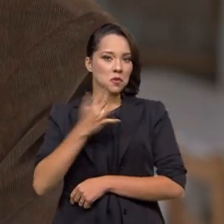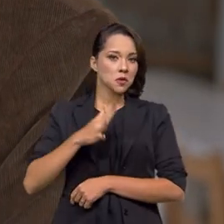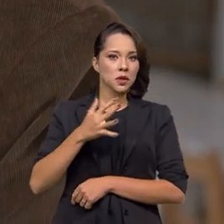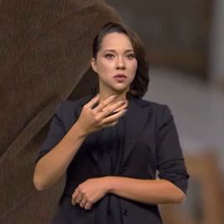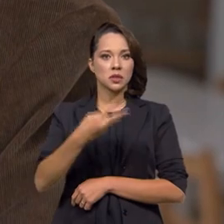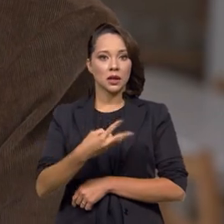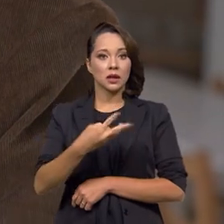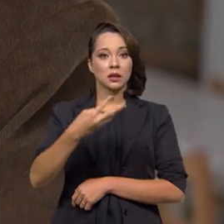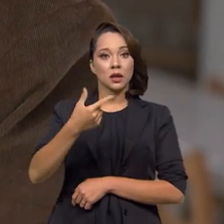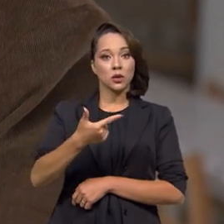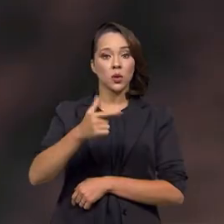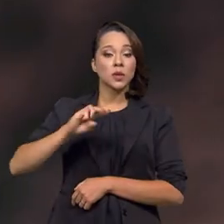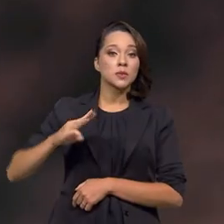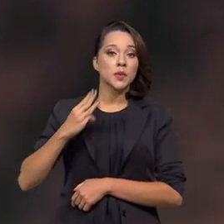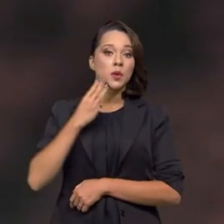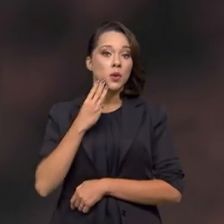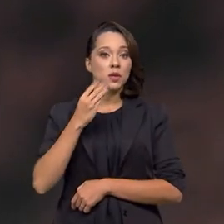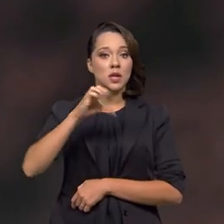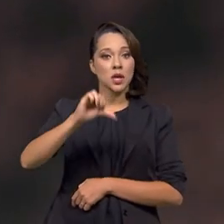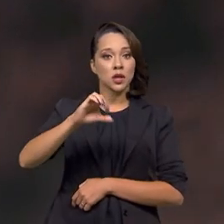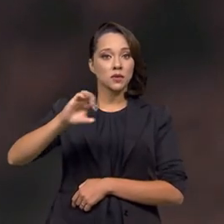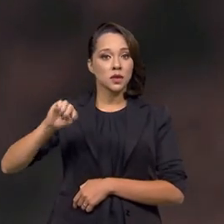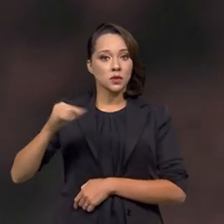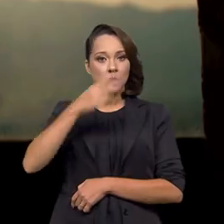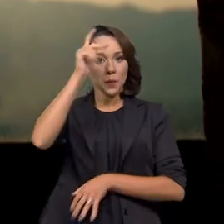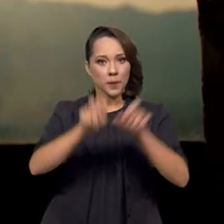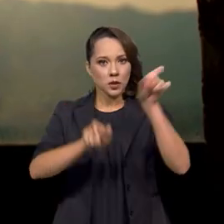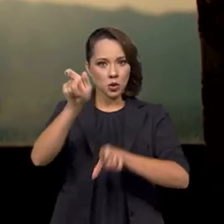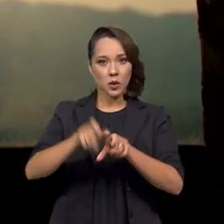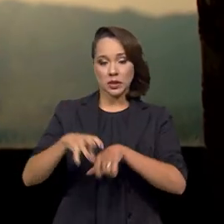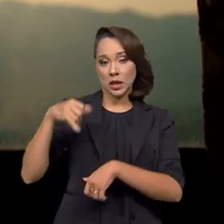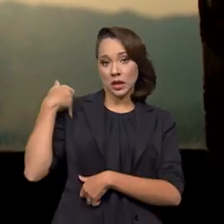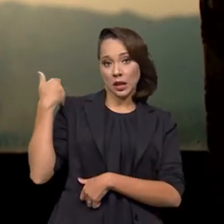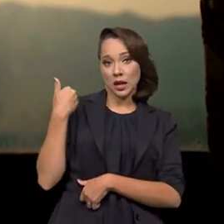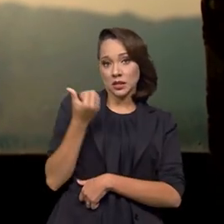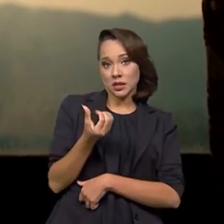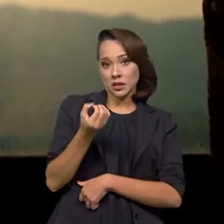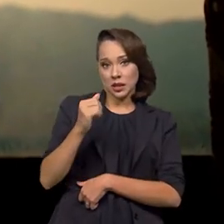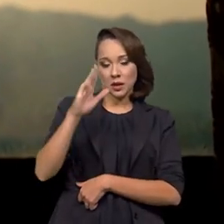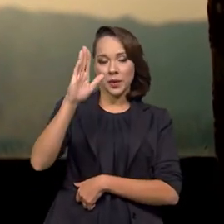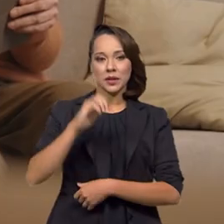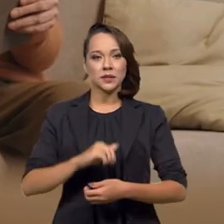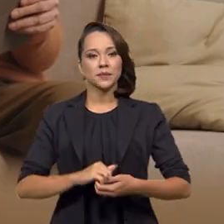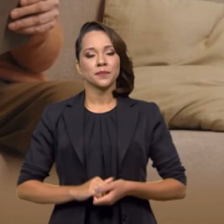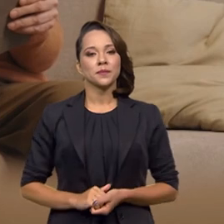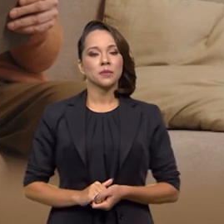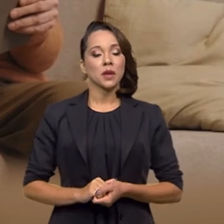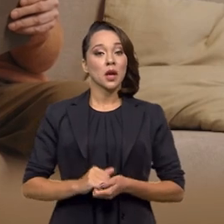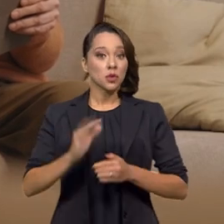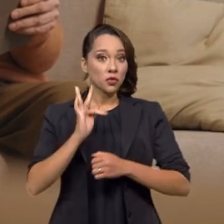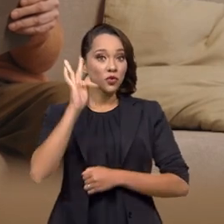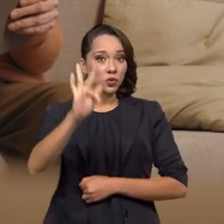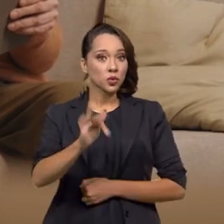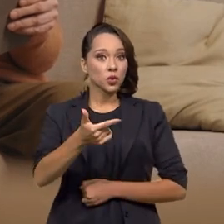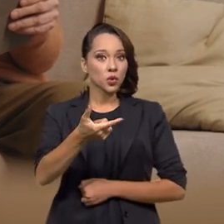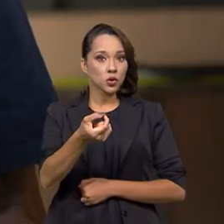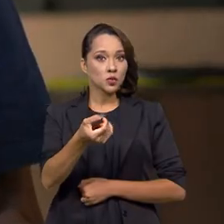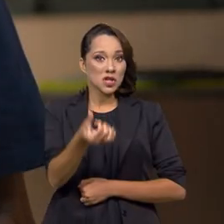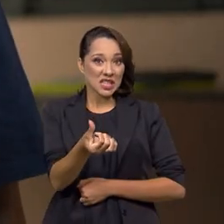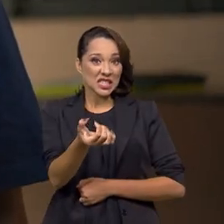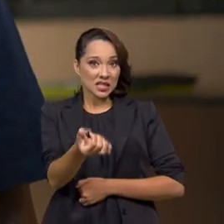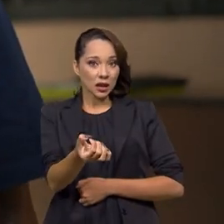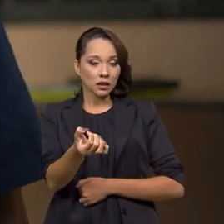Brasil 32 milhões e 900 mil pessoas com mais de 60 anos. Em 2060,